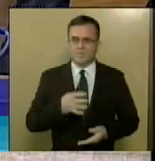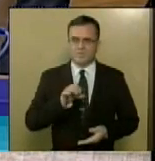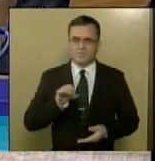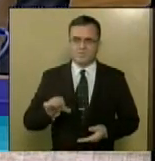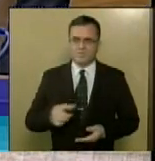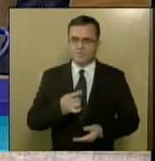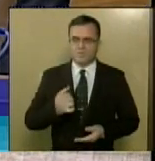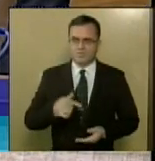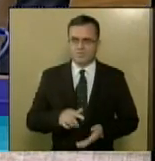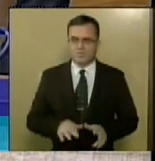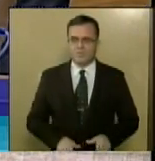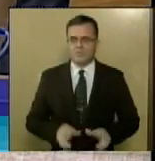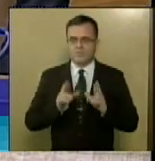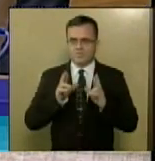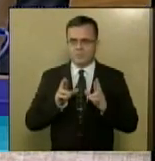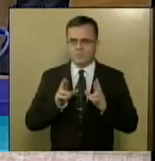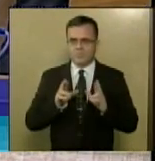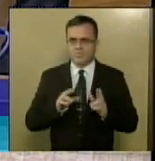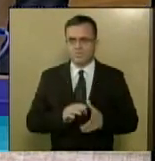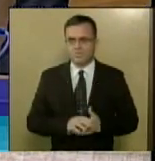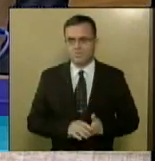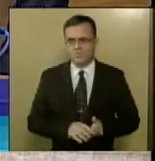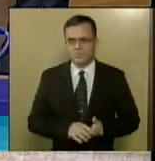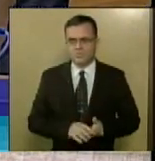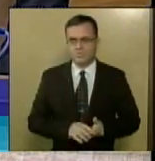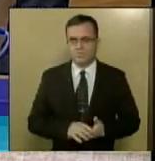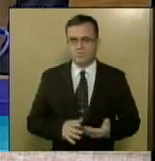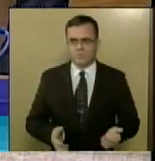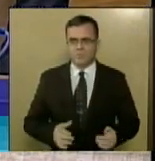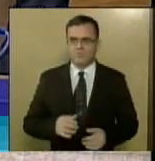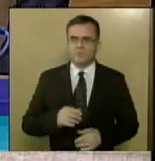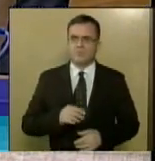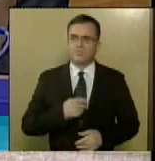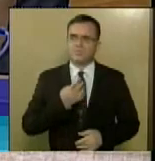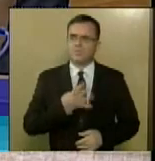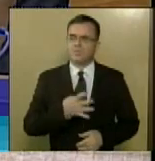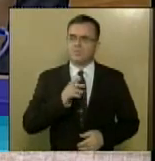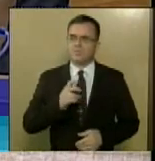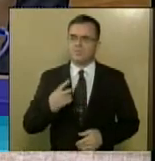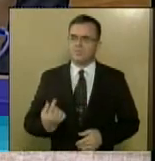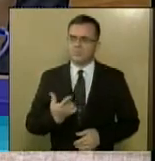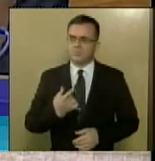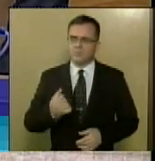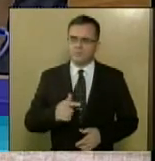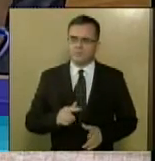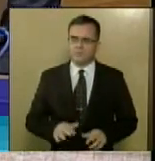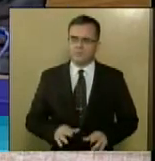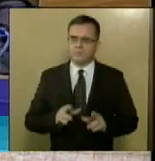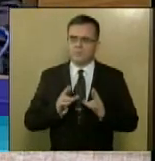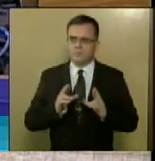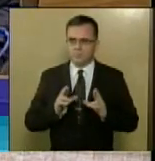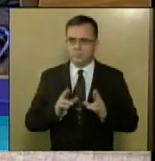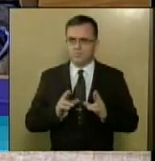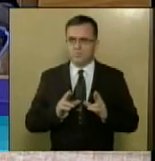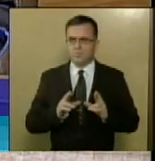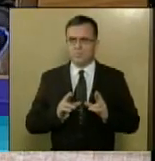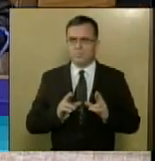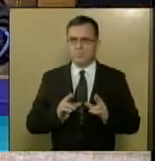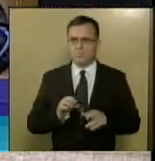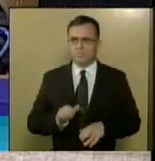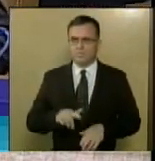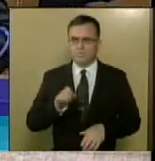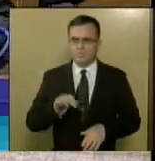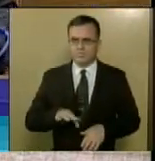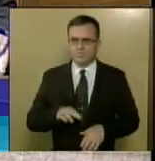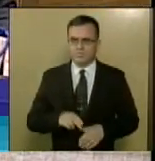barra do M17, doutor Deputado Adelson Filho. Requerimento número 454, barra do M17, doutor Deputado Adelson